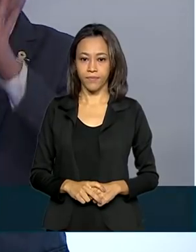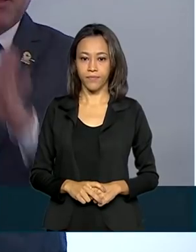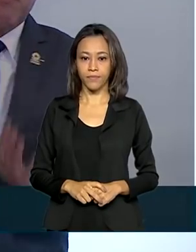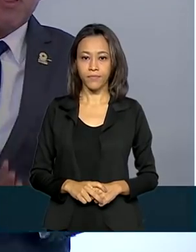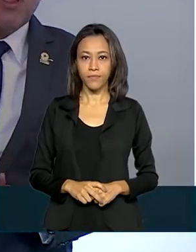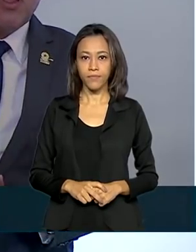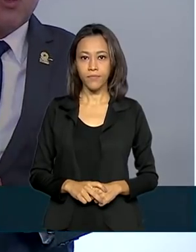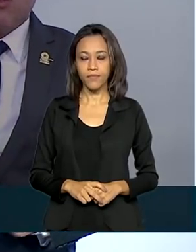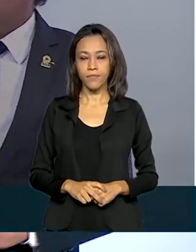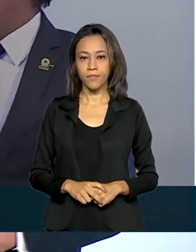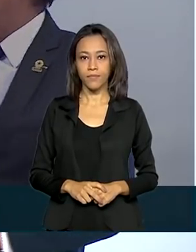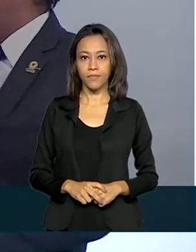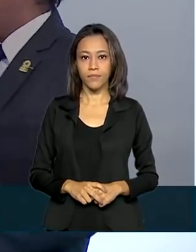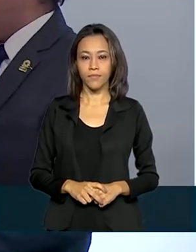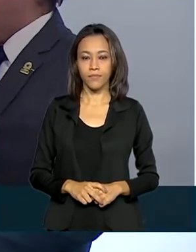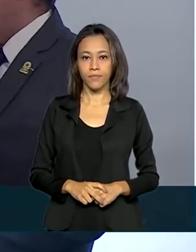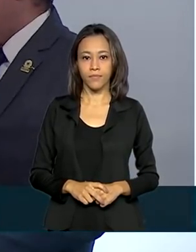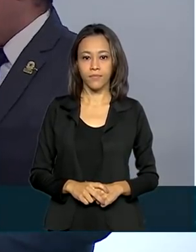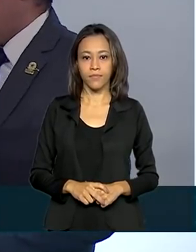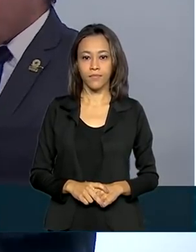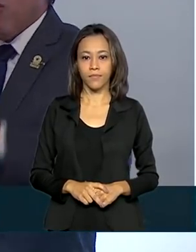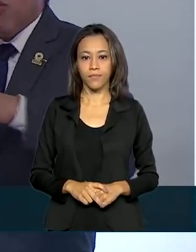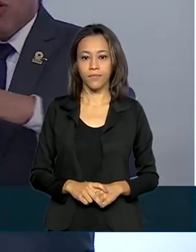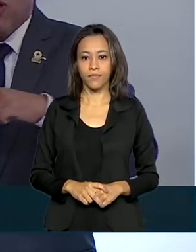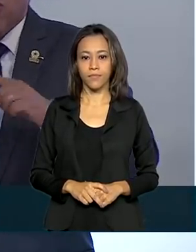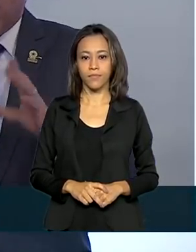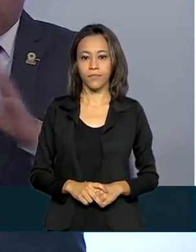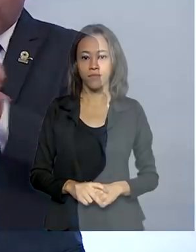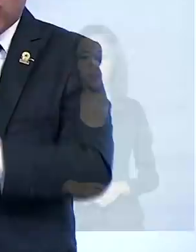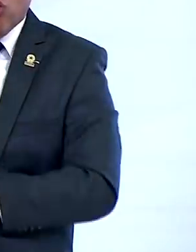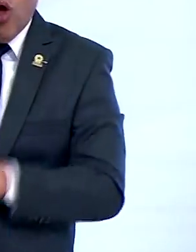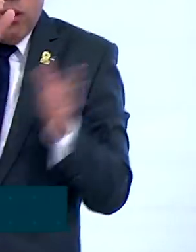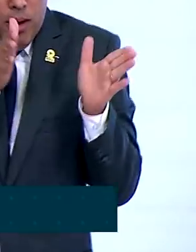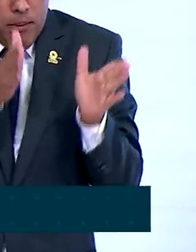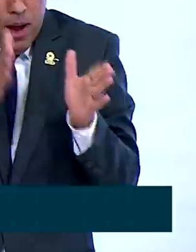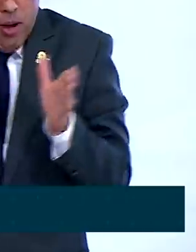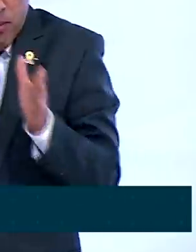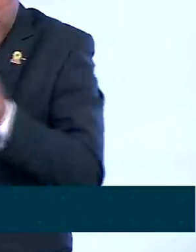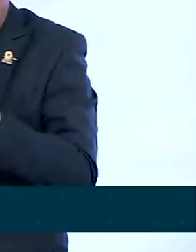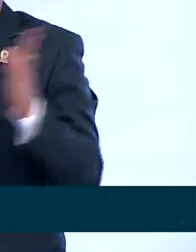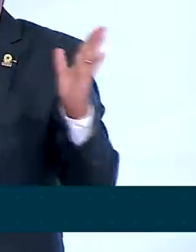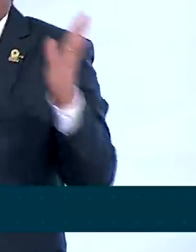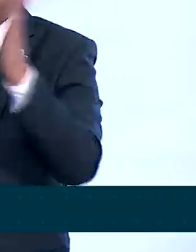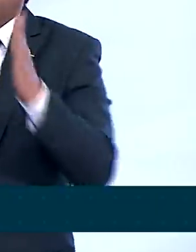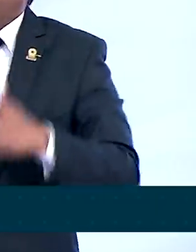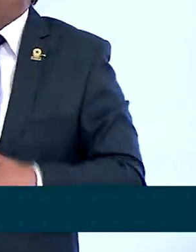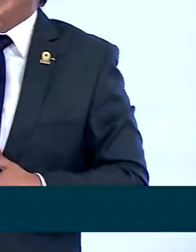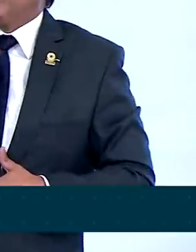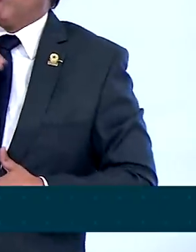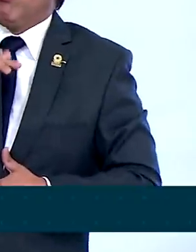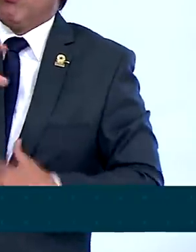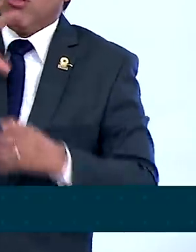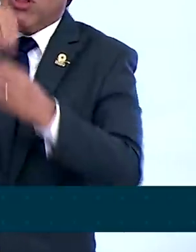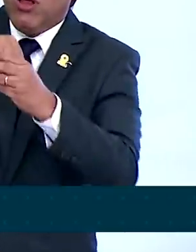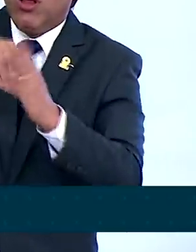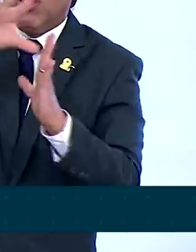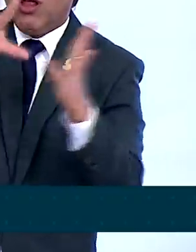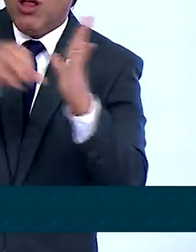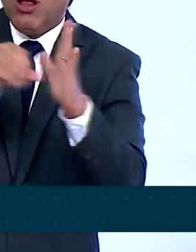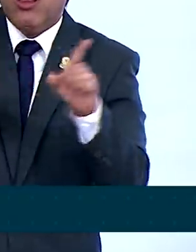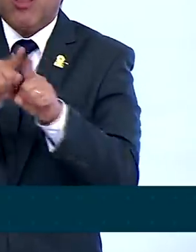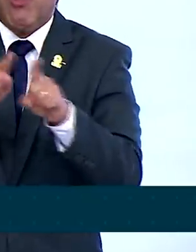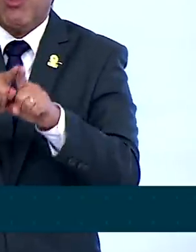porque nós queremos mais oito etapas, que iremos chegar até o oeste da Amazônia, até Tabatinga.